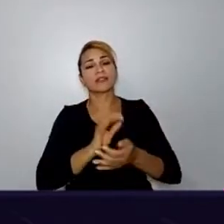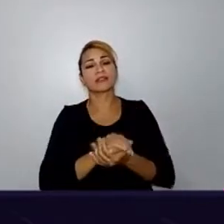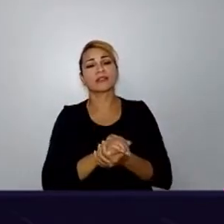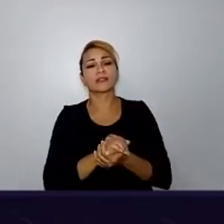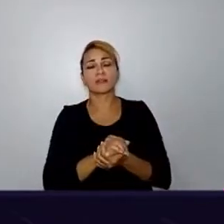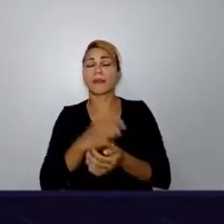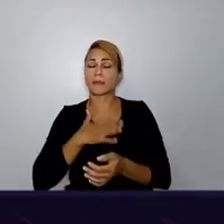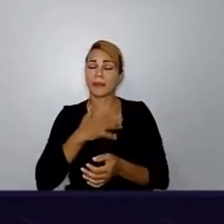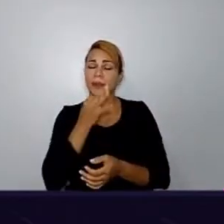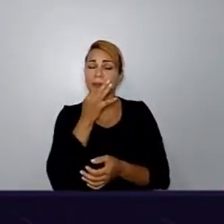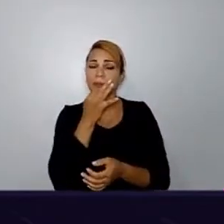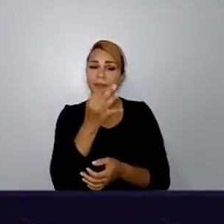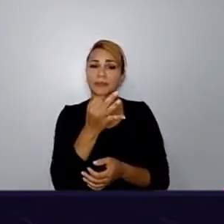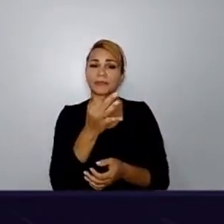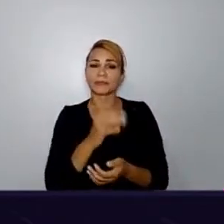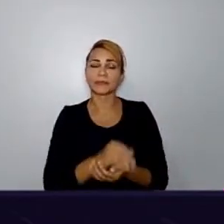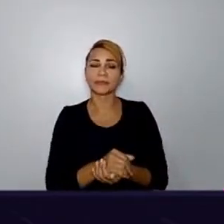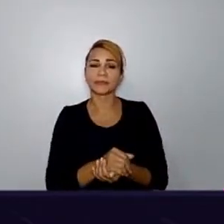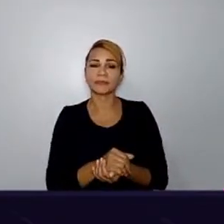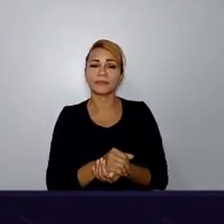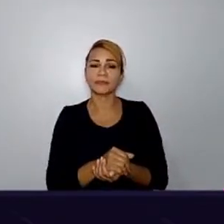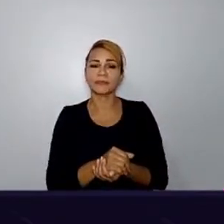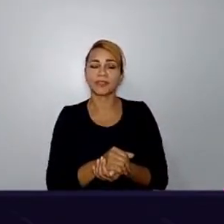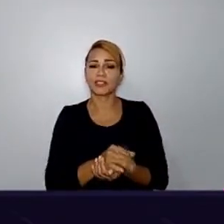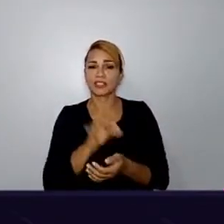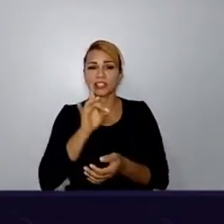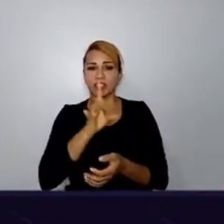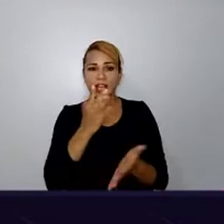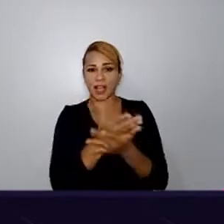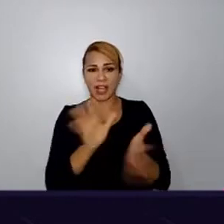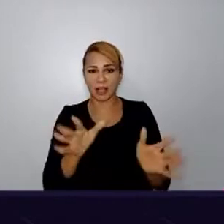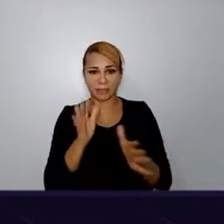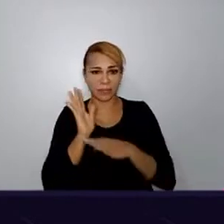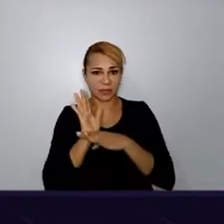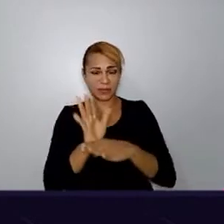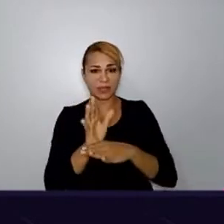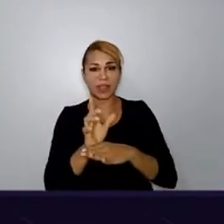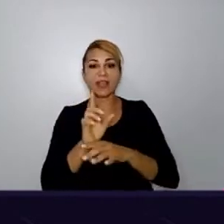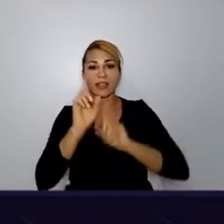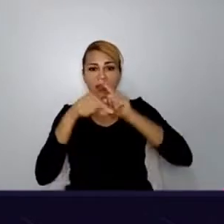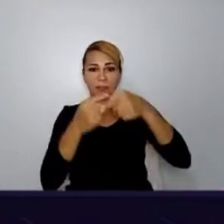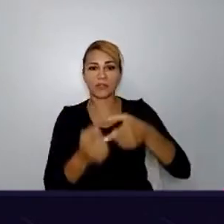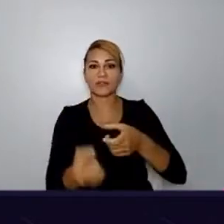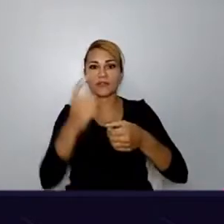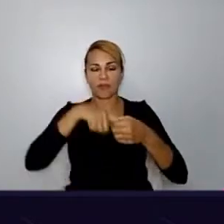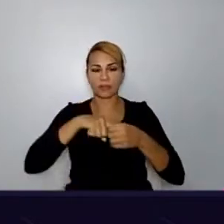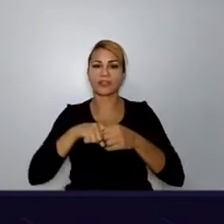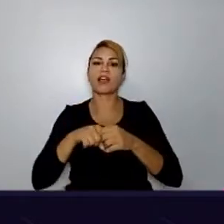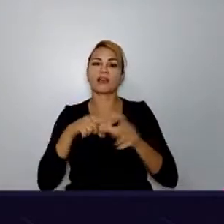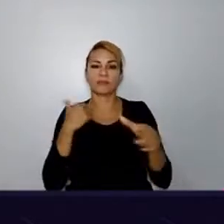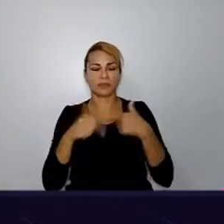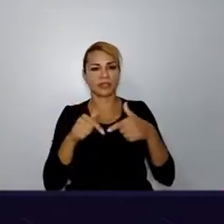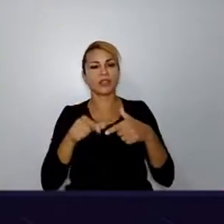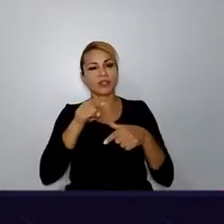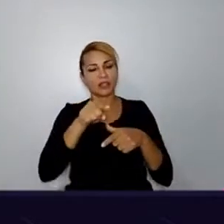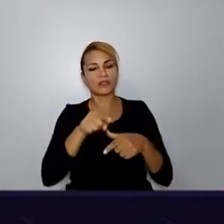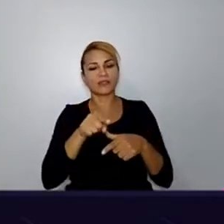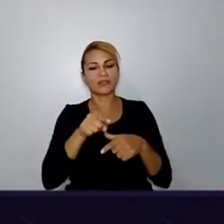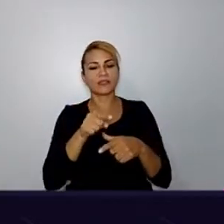que também não vai acabar a sua contribuição mesmo depois que você voltar para o mercado de trabalho, eu acho que você é uma pessoa que está...